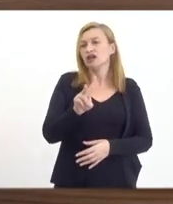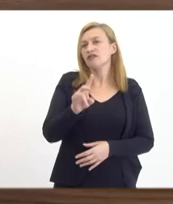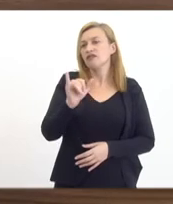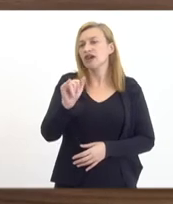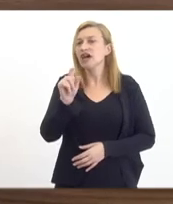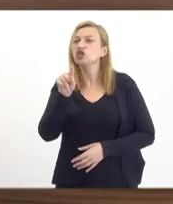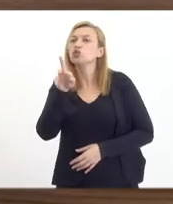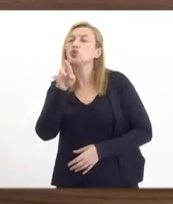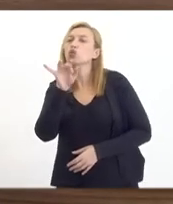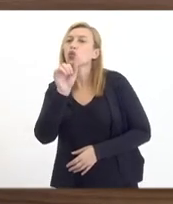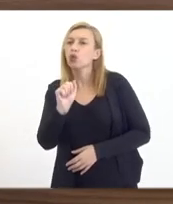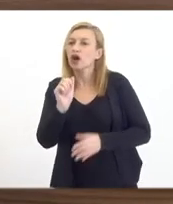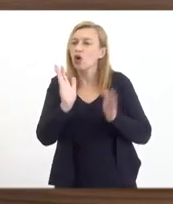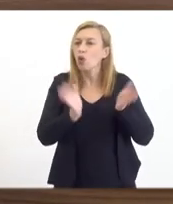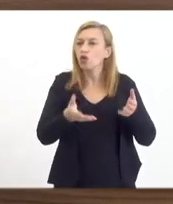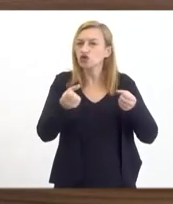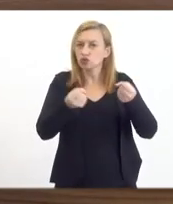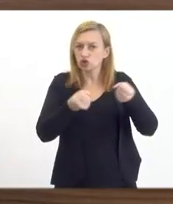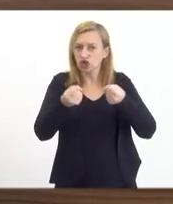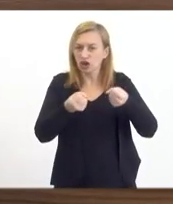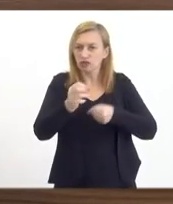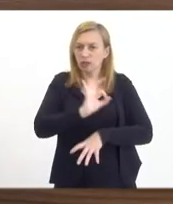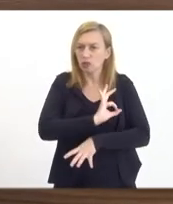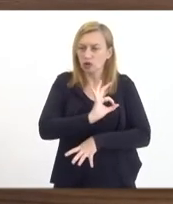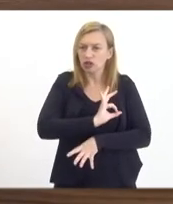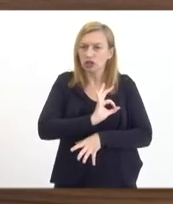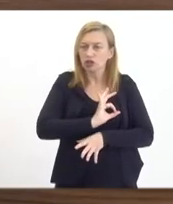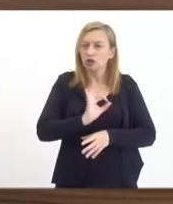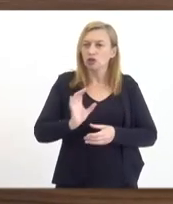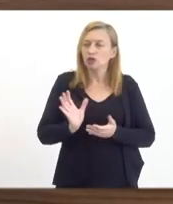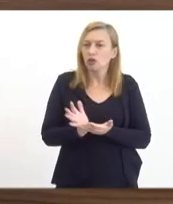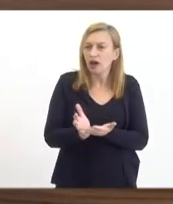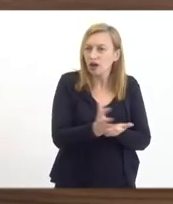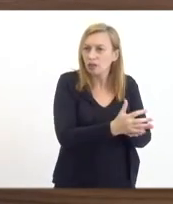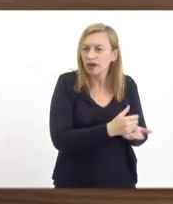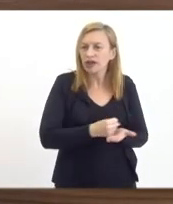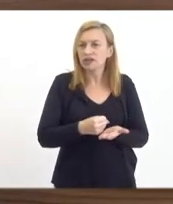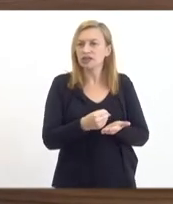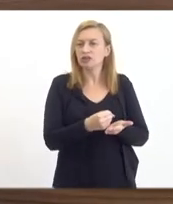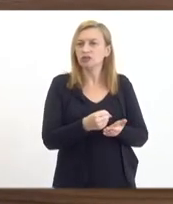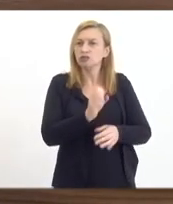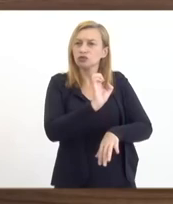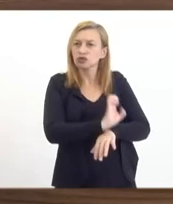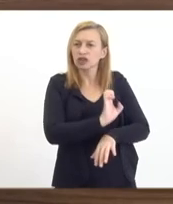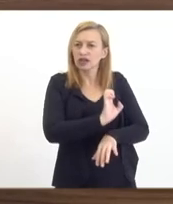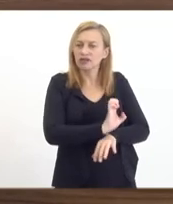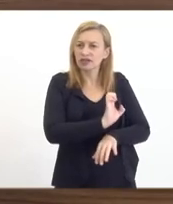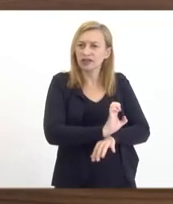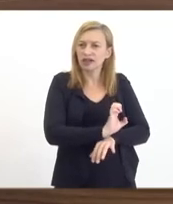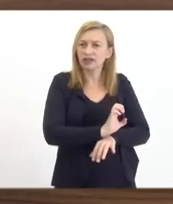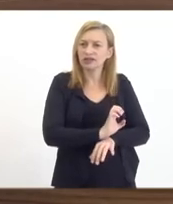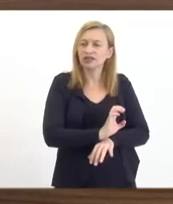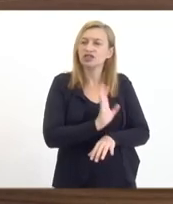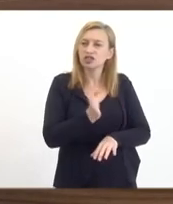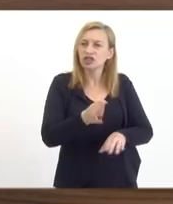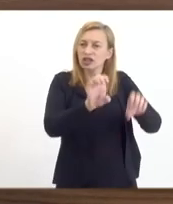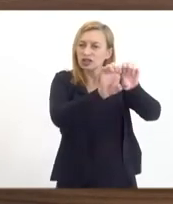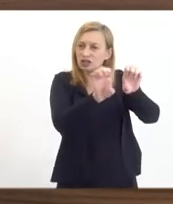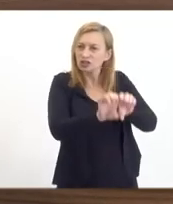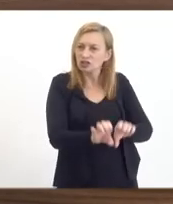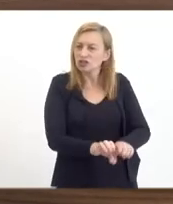Hoje, graças a Deus, com a recuperação fiscal que já está sendo estudada,